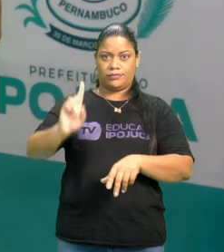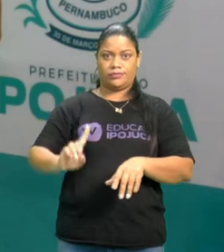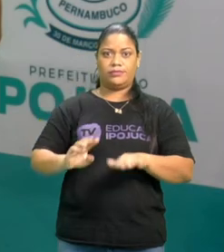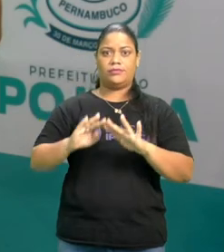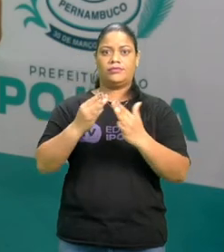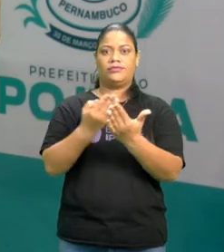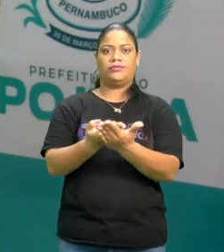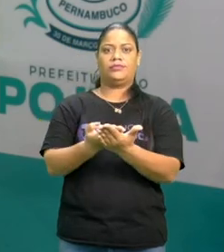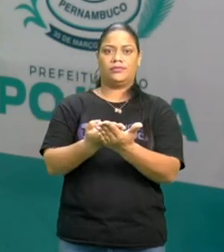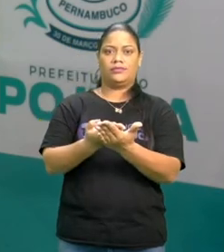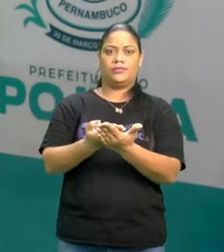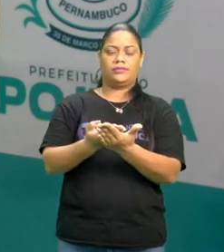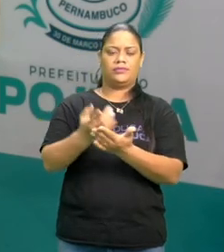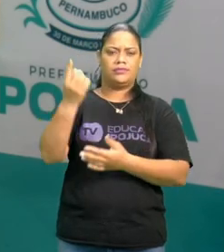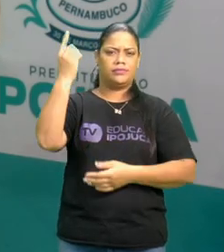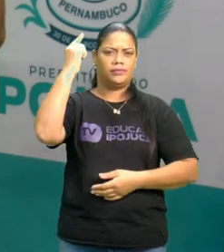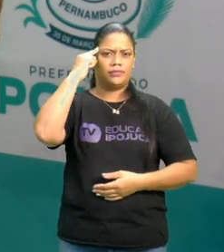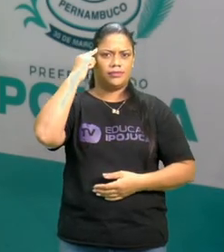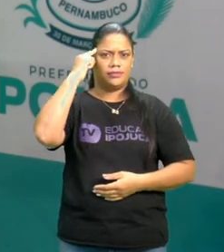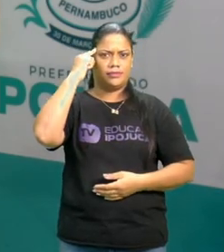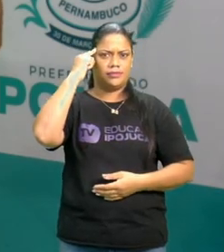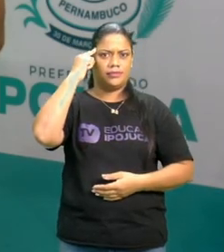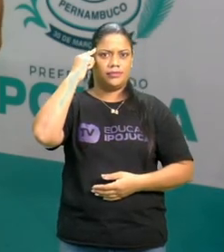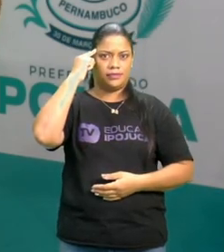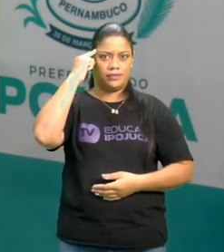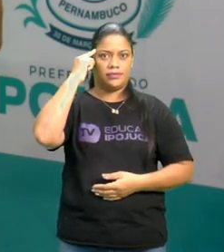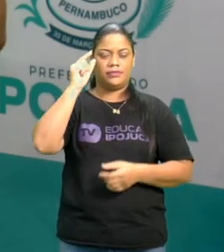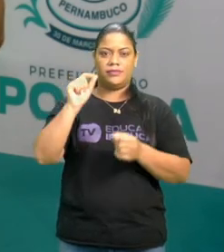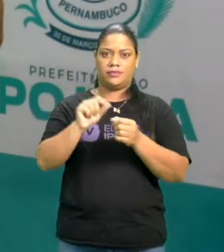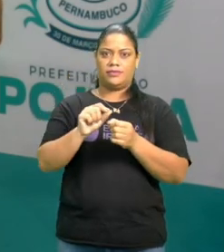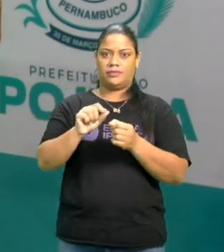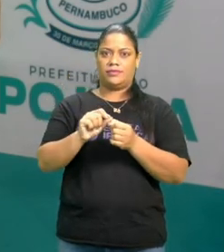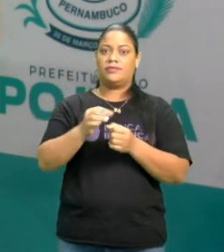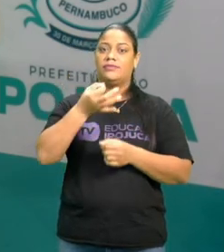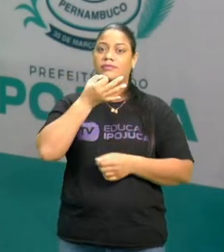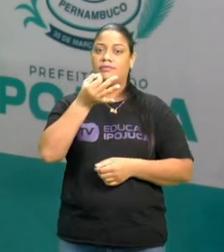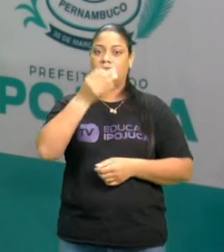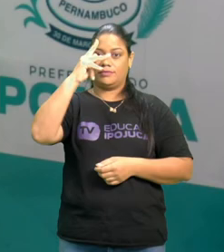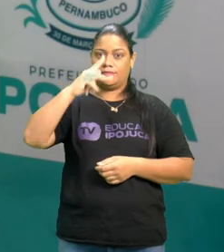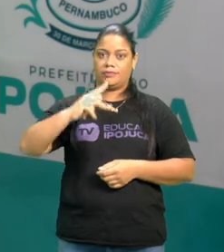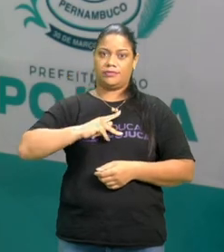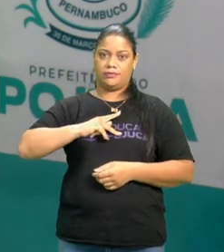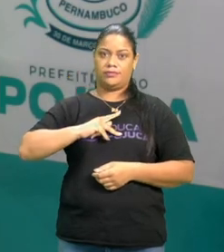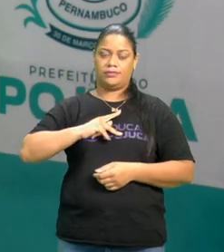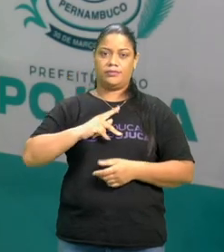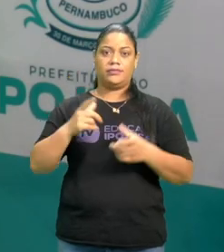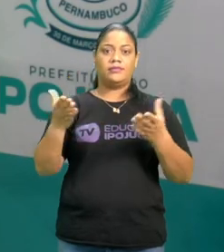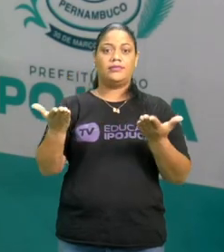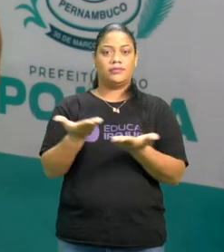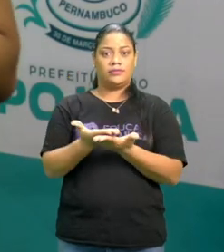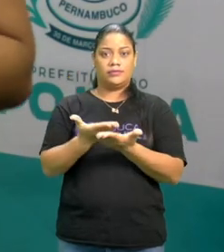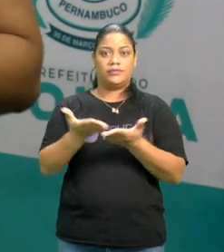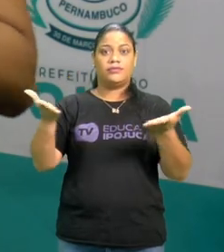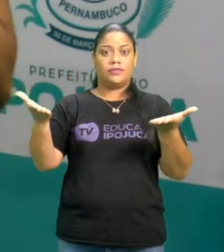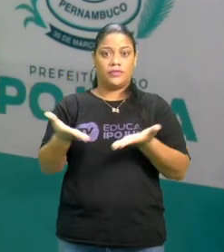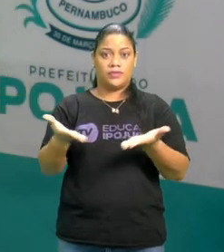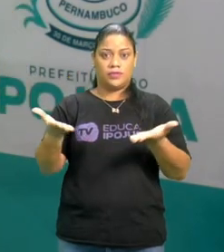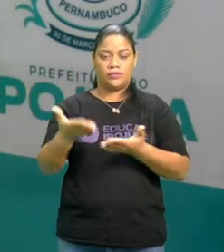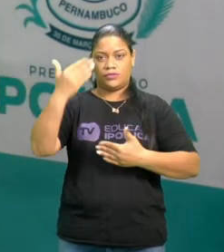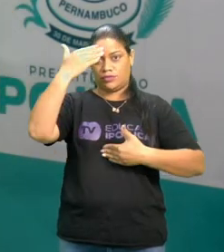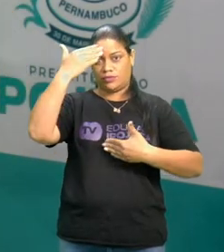aula. Pense e emita a sua opinião. Esse foi o momento da nossa aula de hoje.